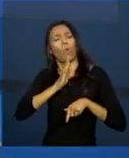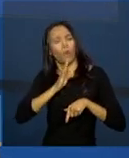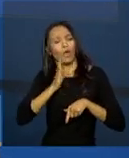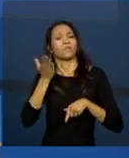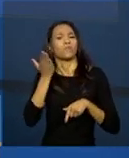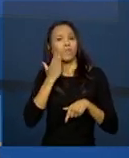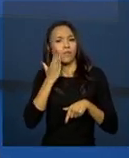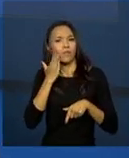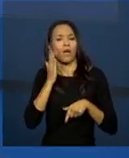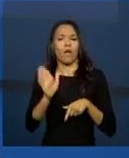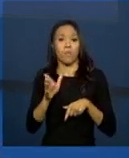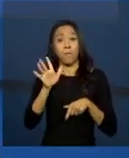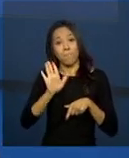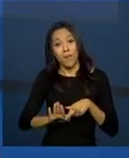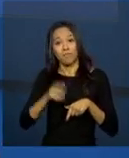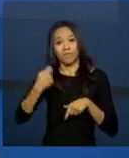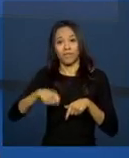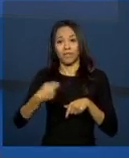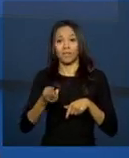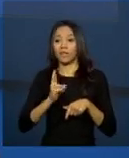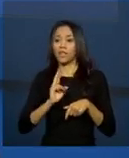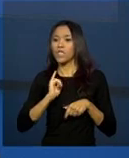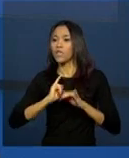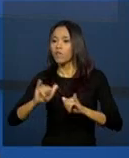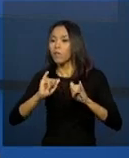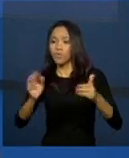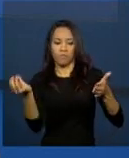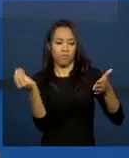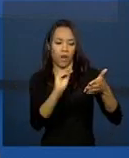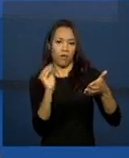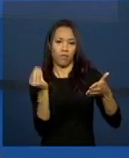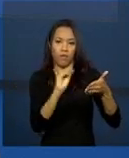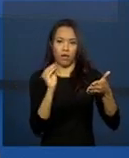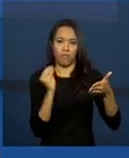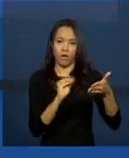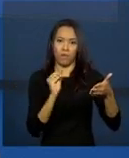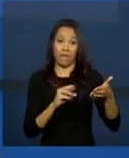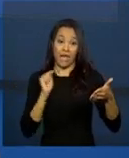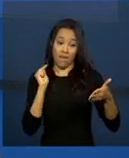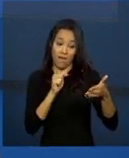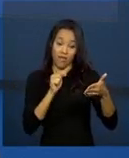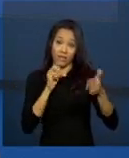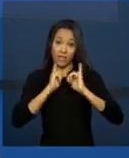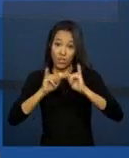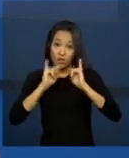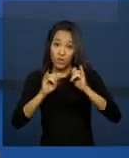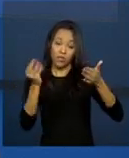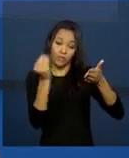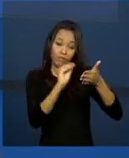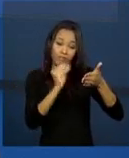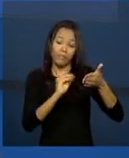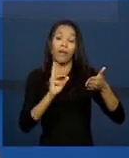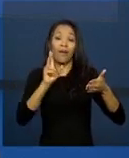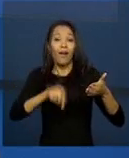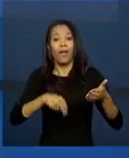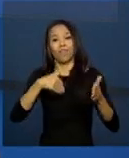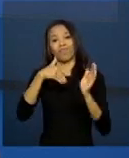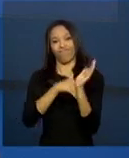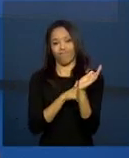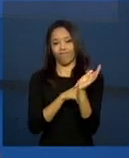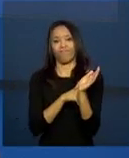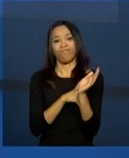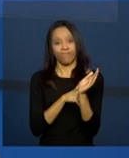precisa fazer anotações sobre isto. Só que estas anotações são anotações de caráter sigiloso. Então,